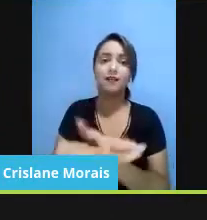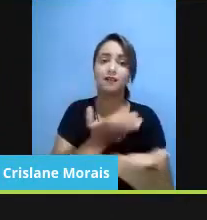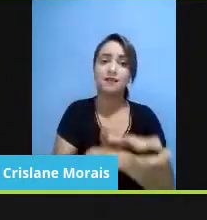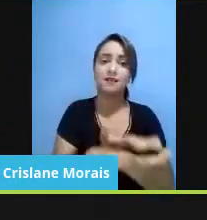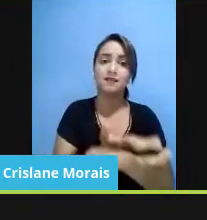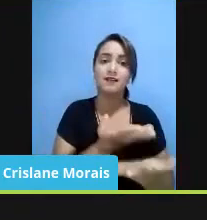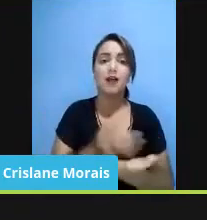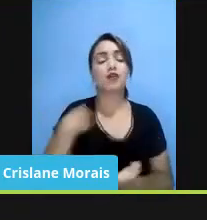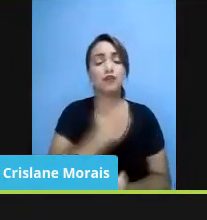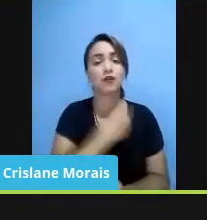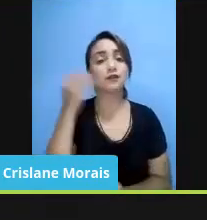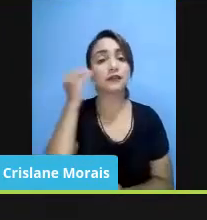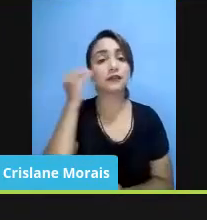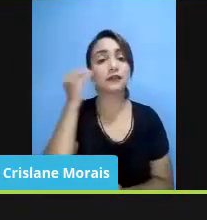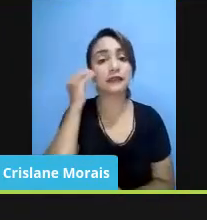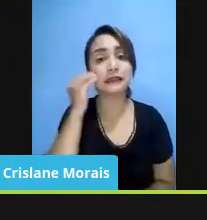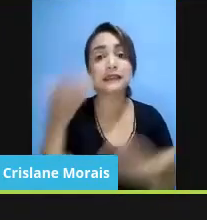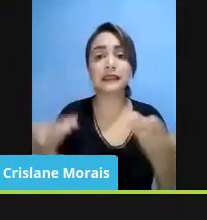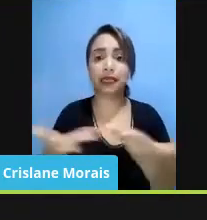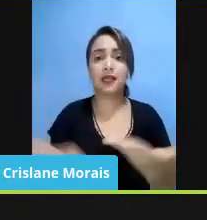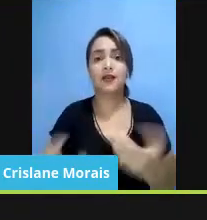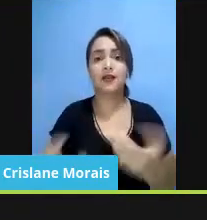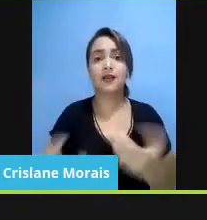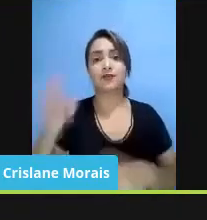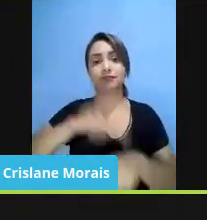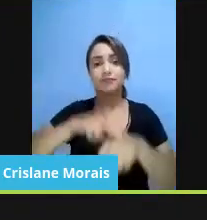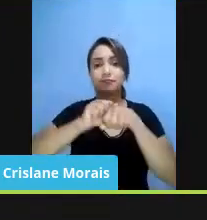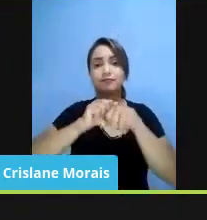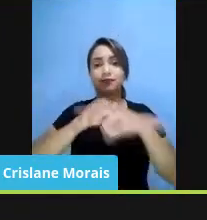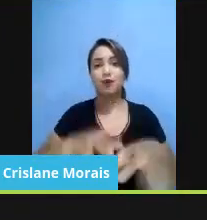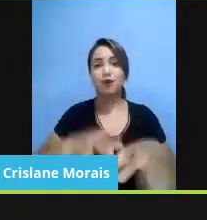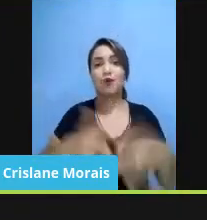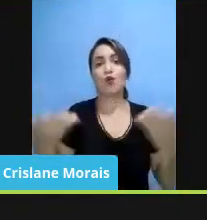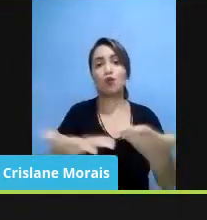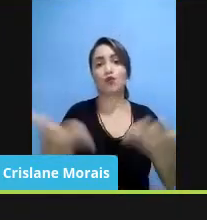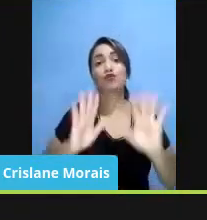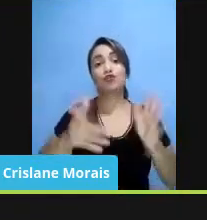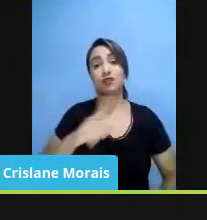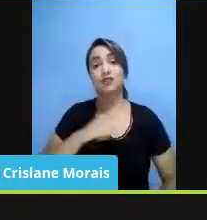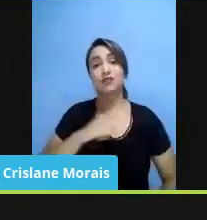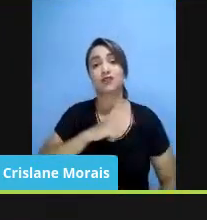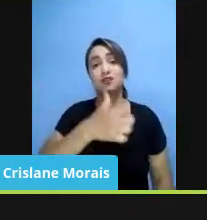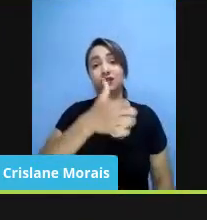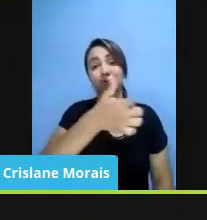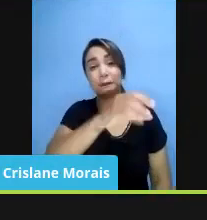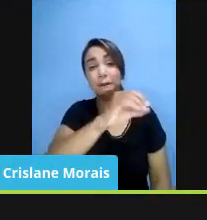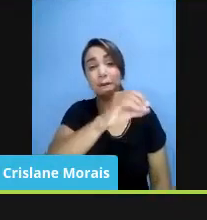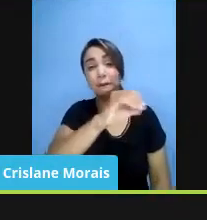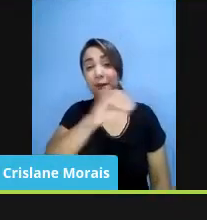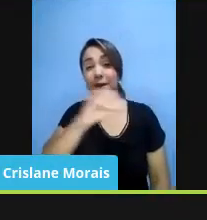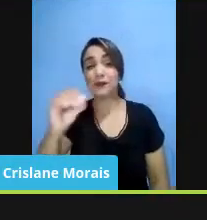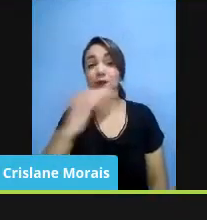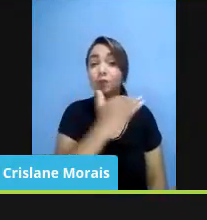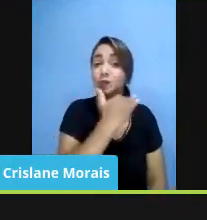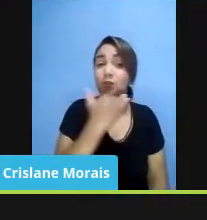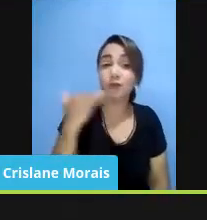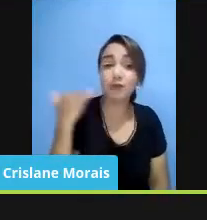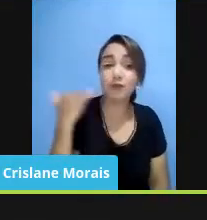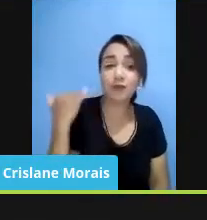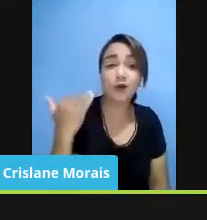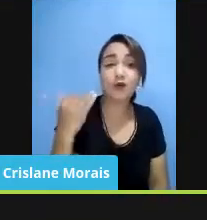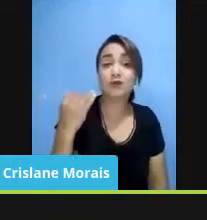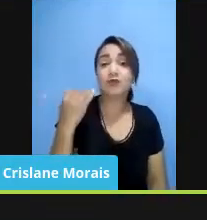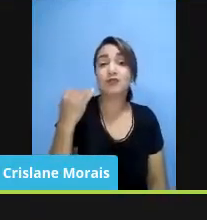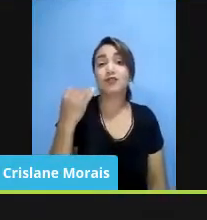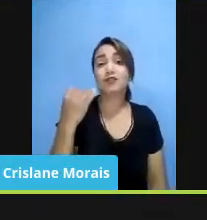nesse momento de pandemia, infelizmente, hoje chegamos a mil mortos nas últimas 24 horas, passamos disso, mas é uma